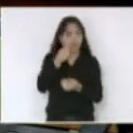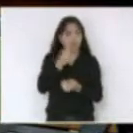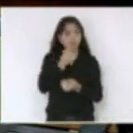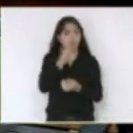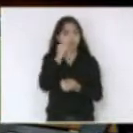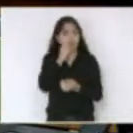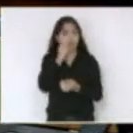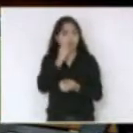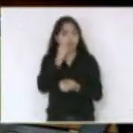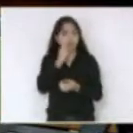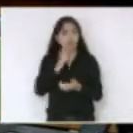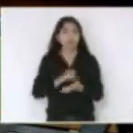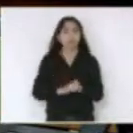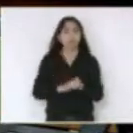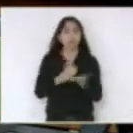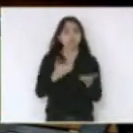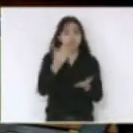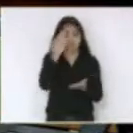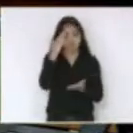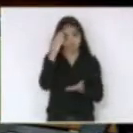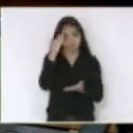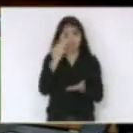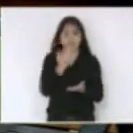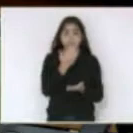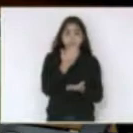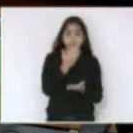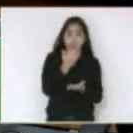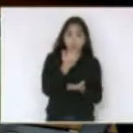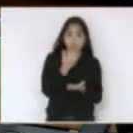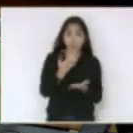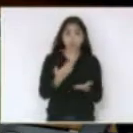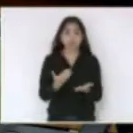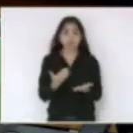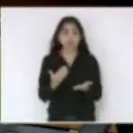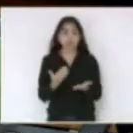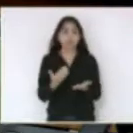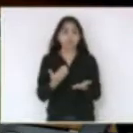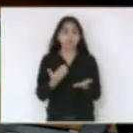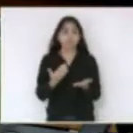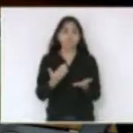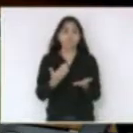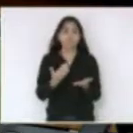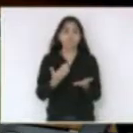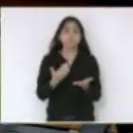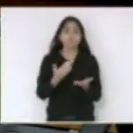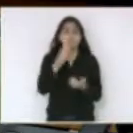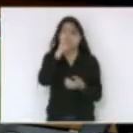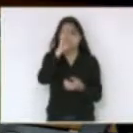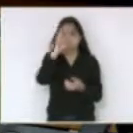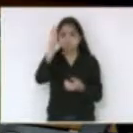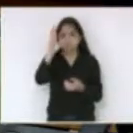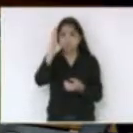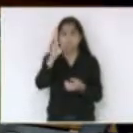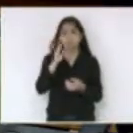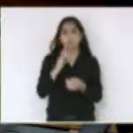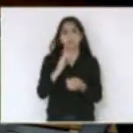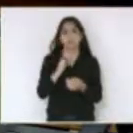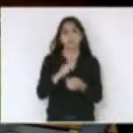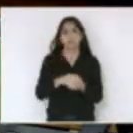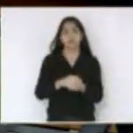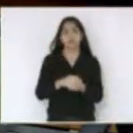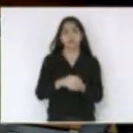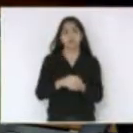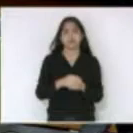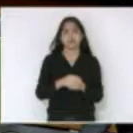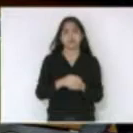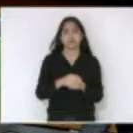que nós entendemos que a alimentação é a questão essencial central para a